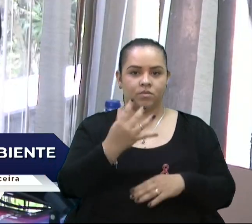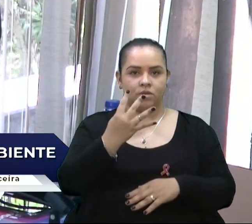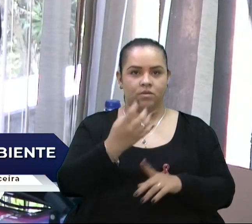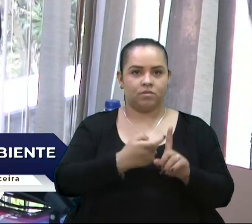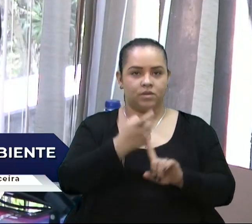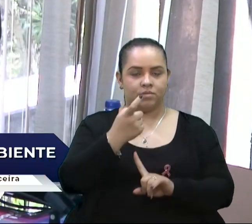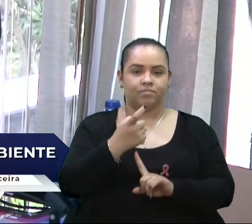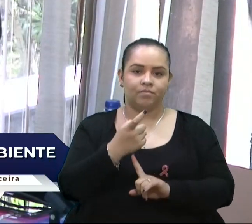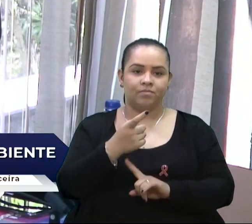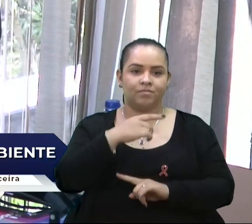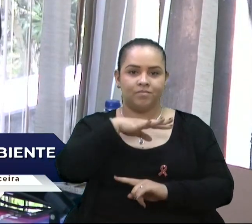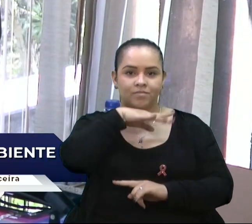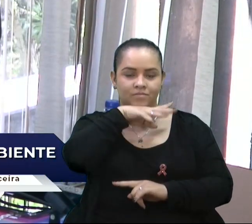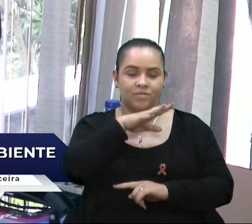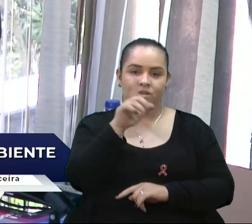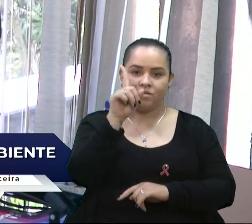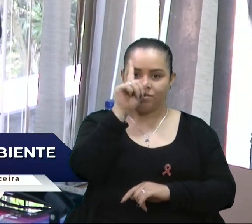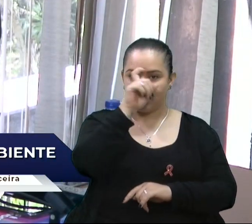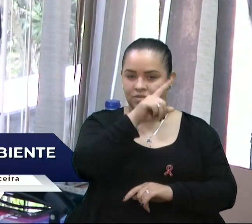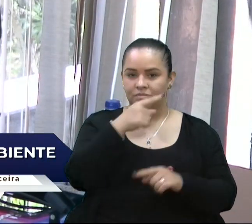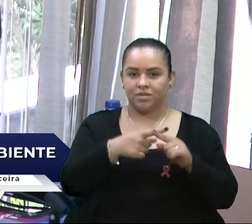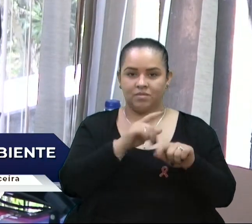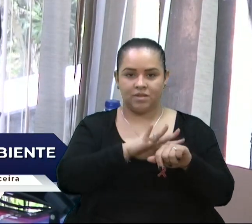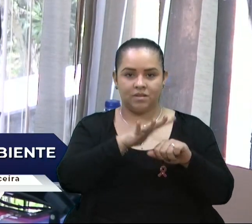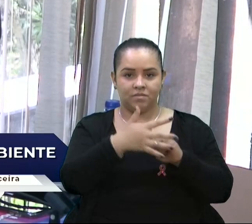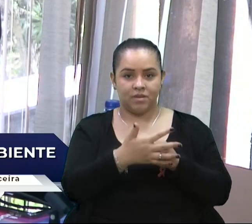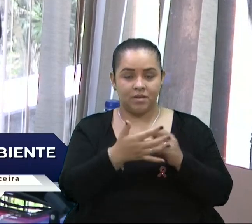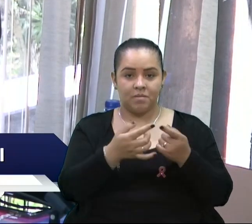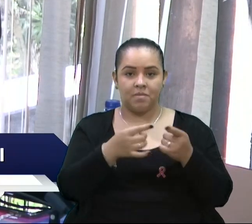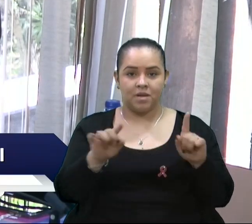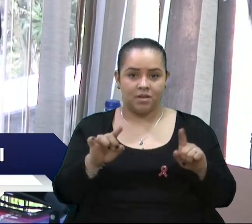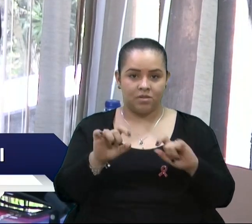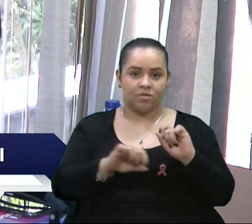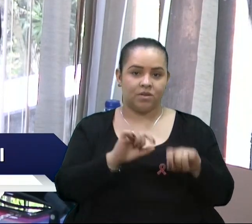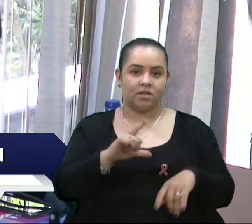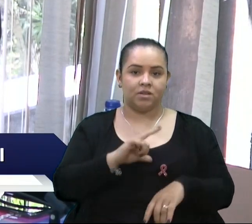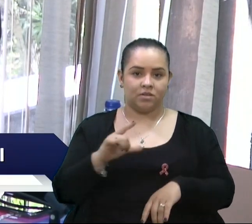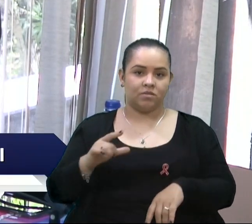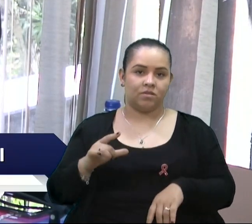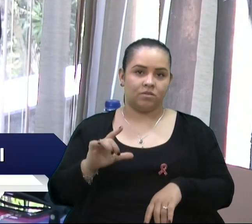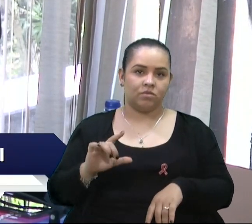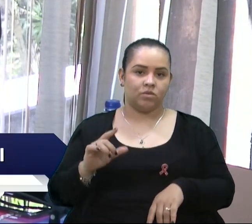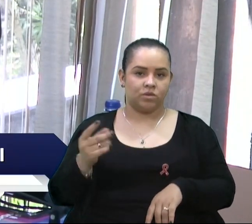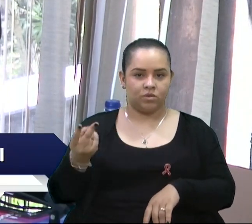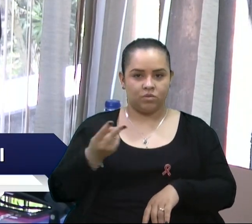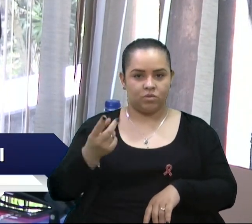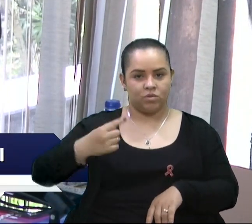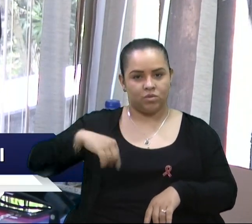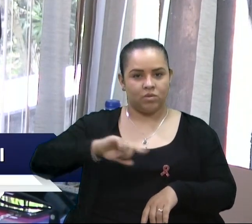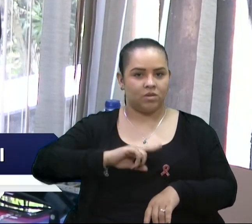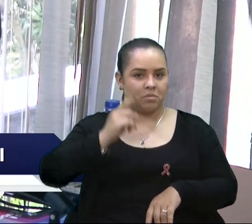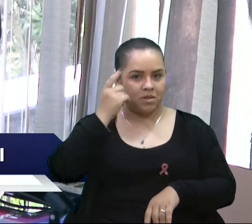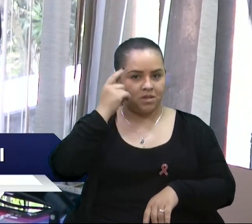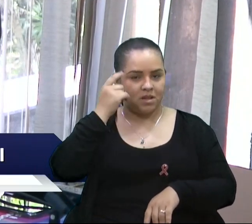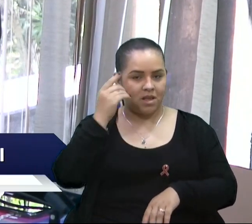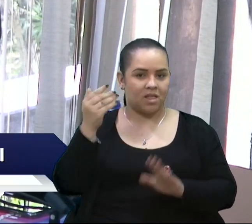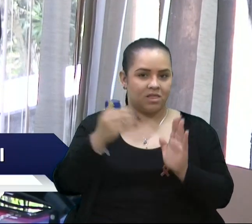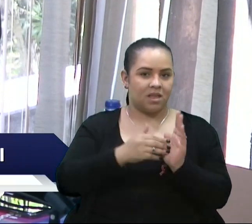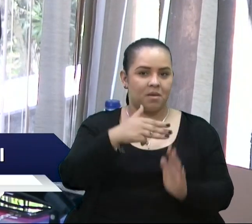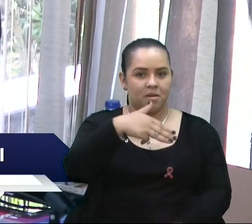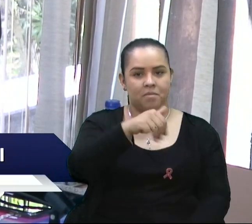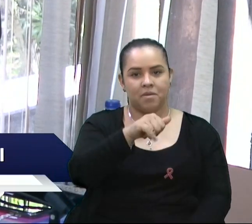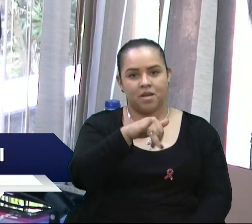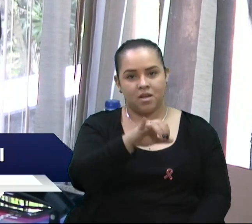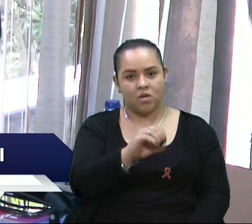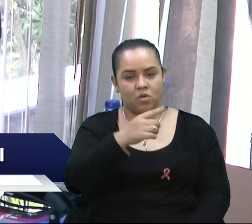prejudicado em função da pandemia. Parte do segundo quadrimestre também, porque se a gente for pensar até maio, nós